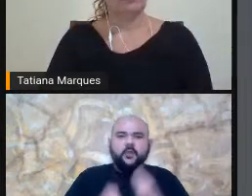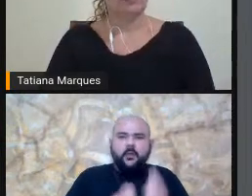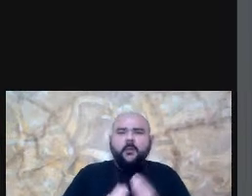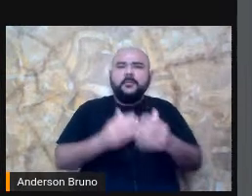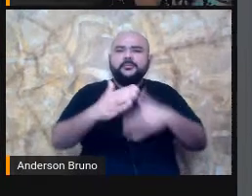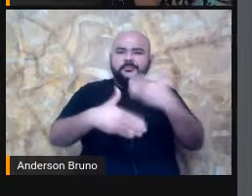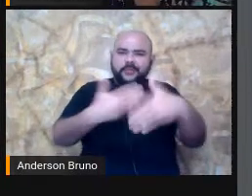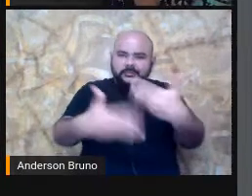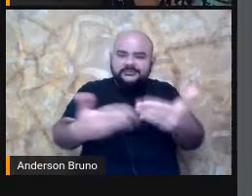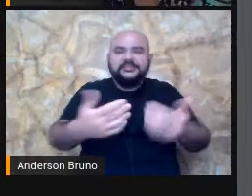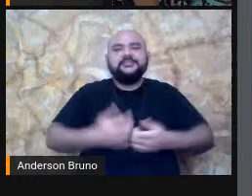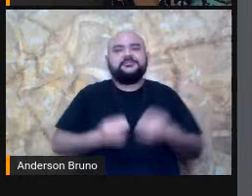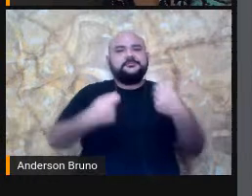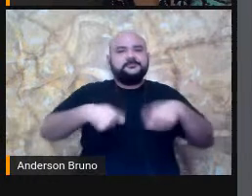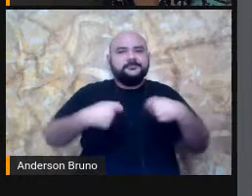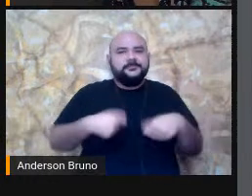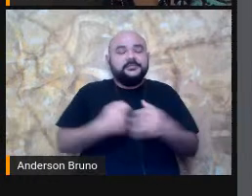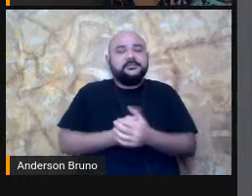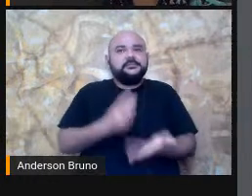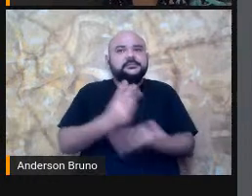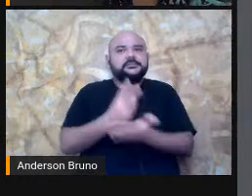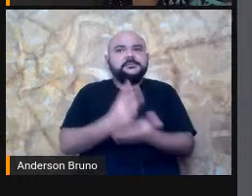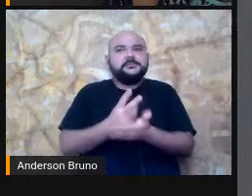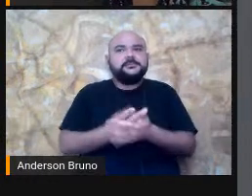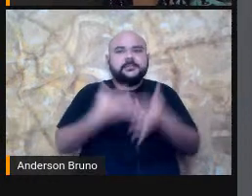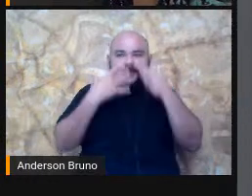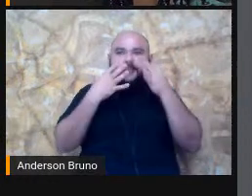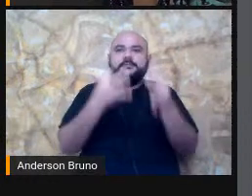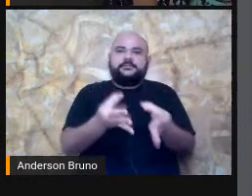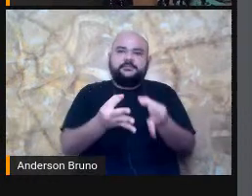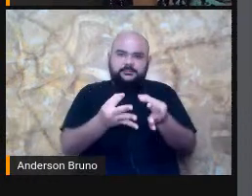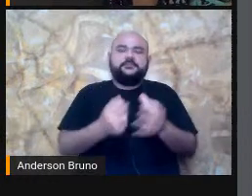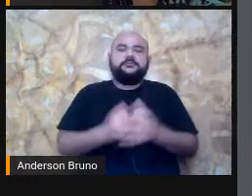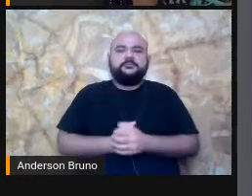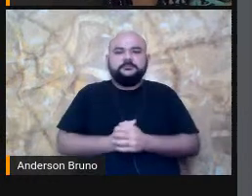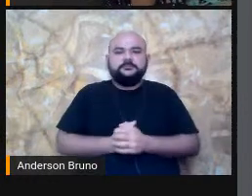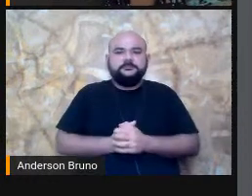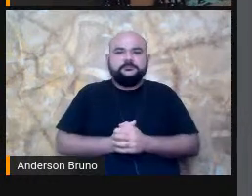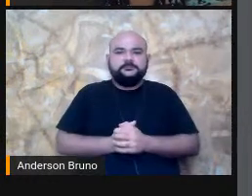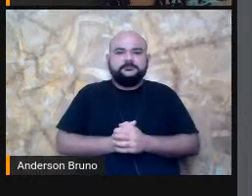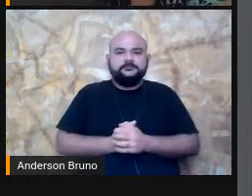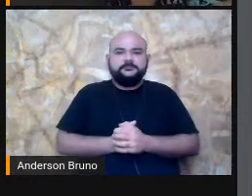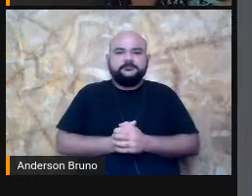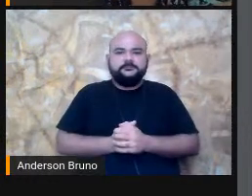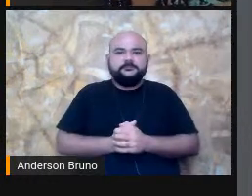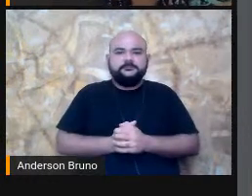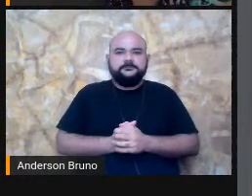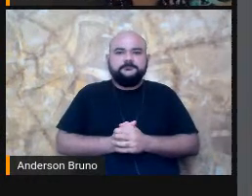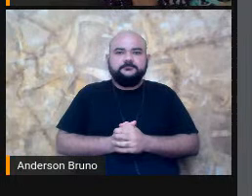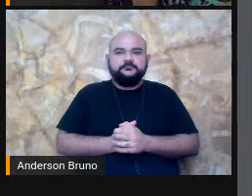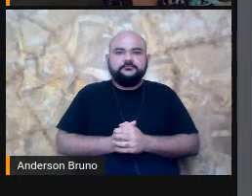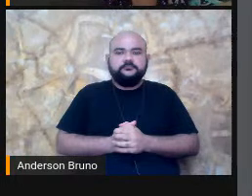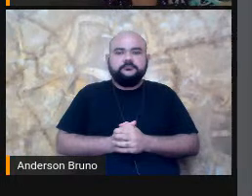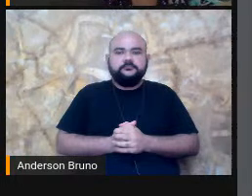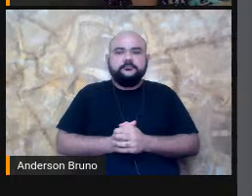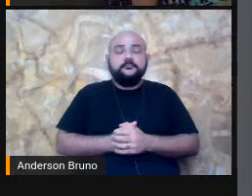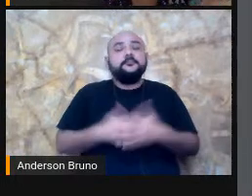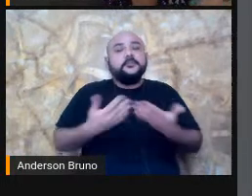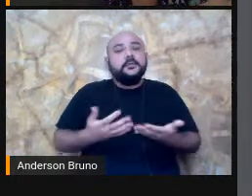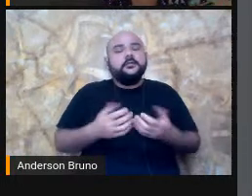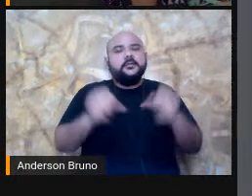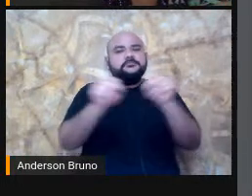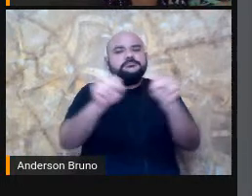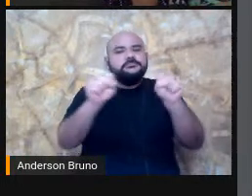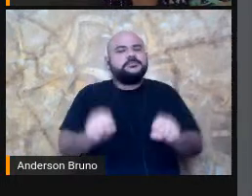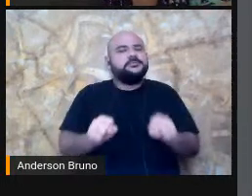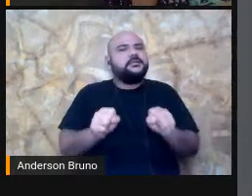Então eu preciso Estar muito atento A isso Pode passar E esse sistema Ele